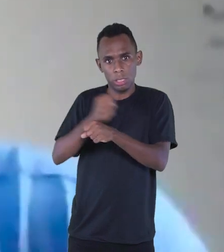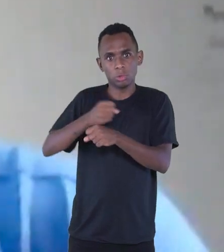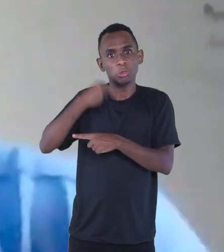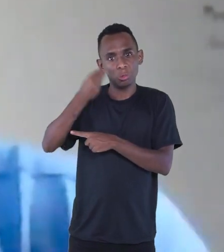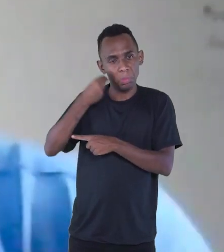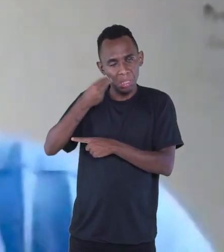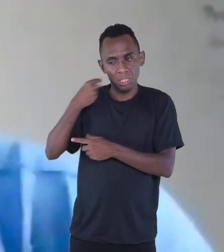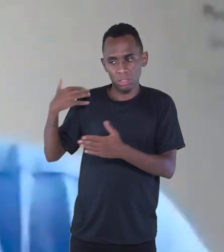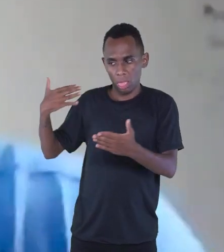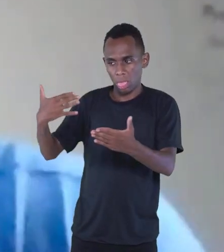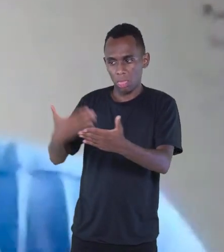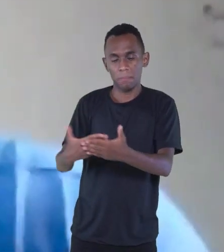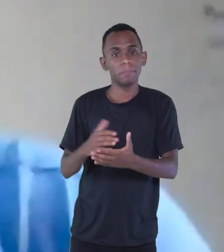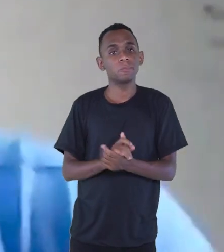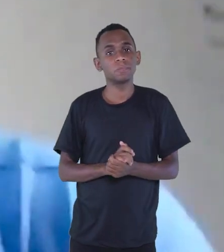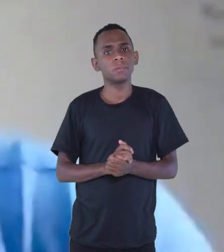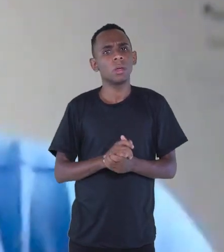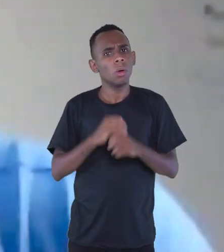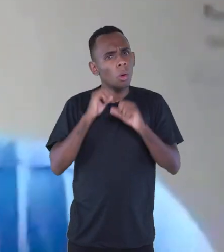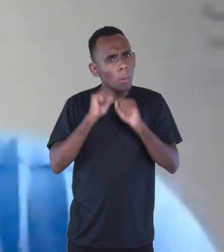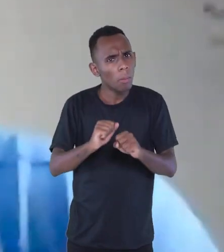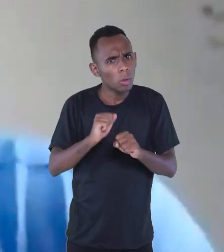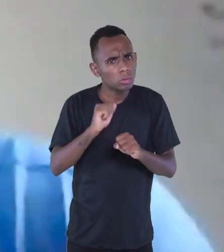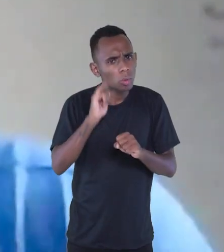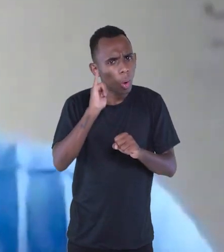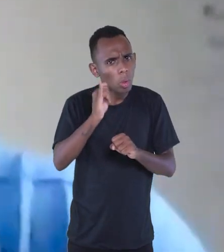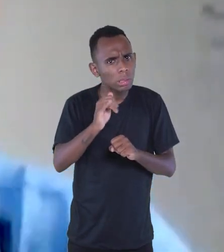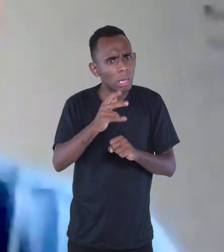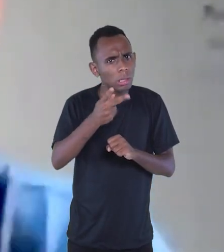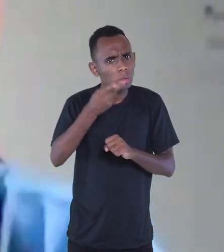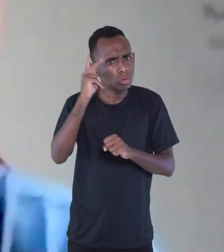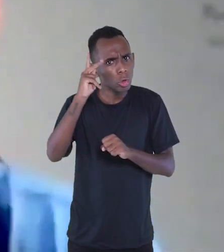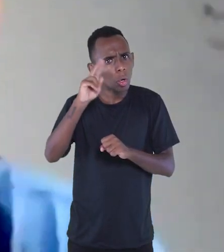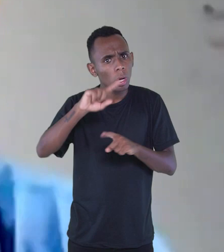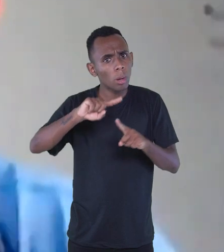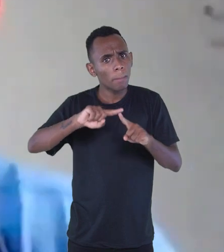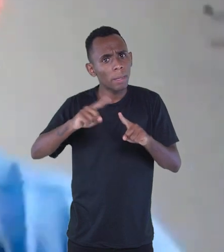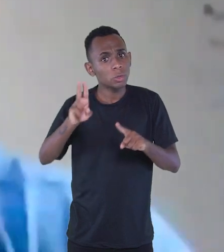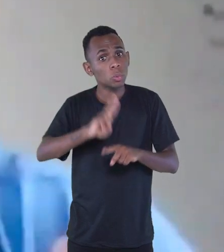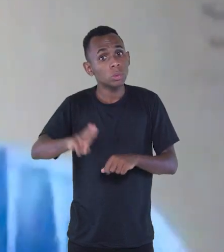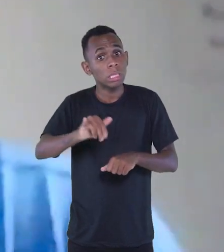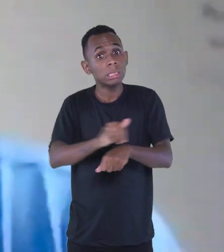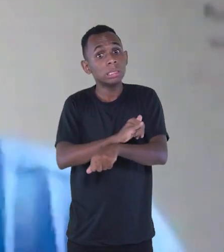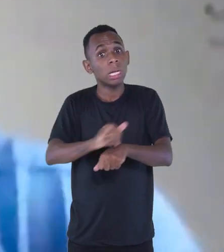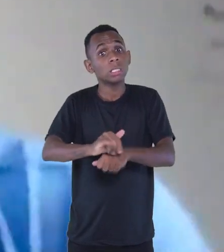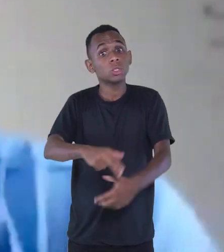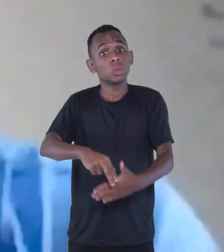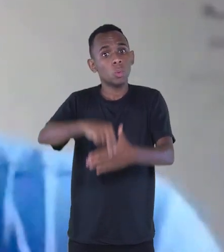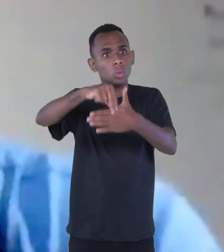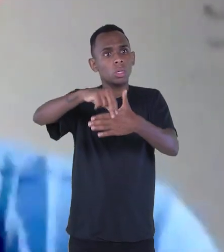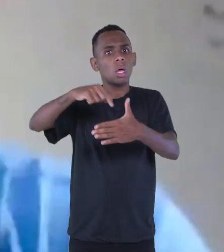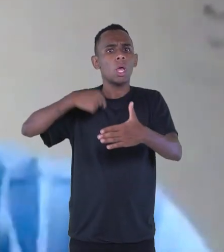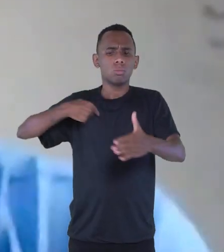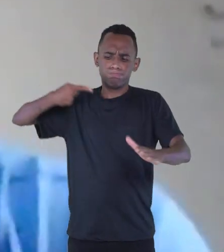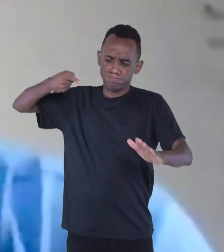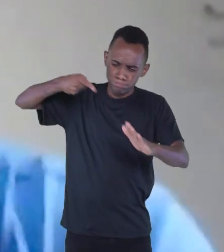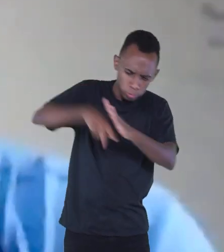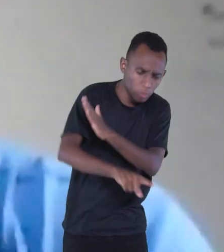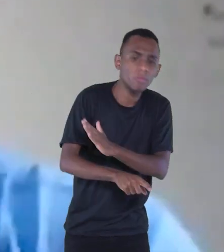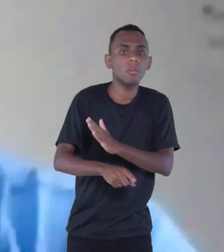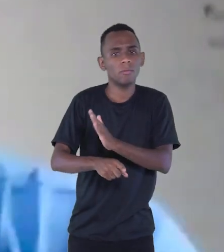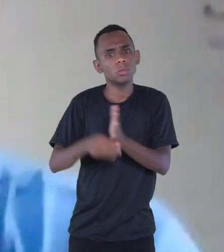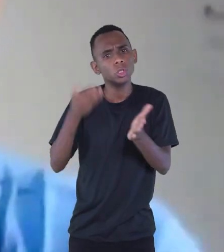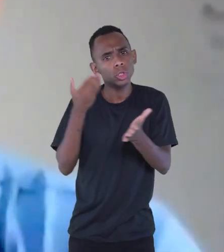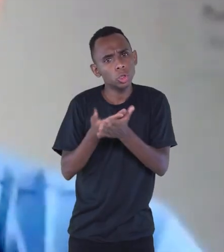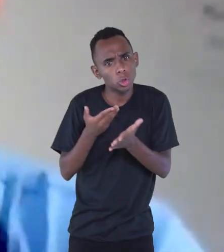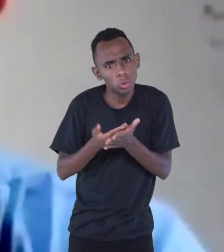aí eu falo, peraí, eu posso contar histórias em forma de cordel. e aí eu entro de cabeça no cordel e